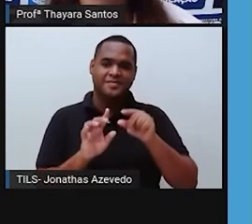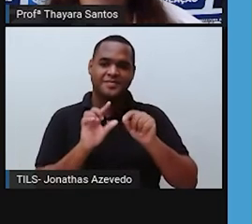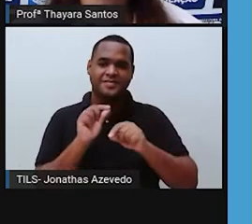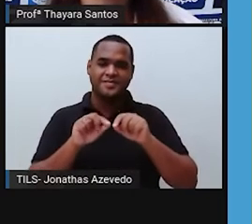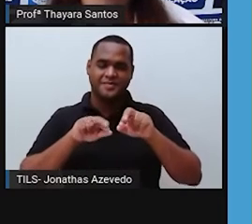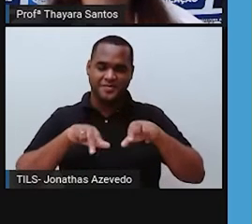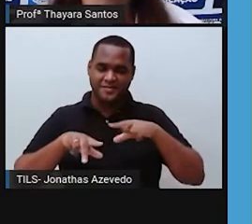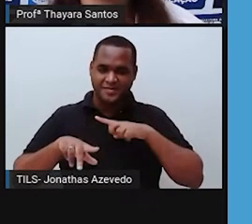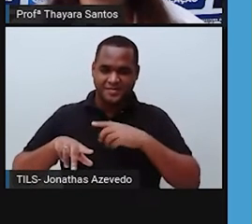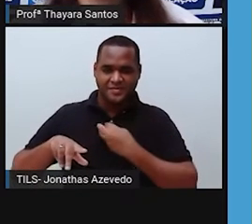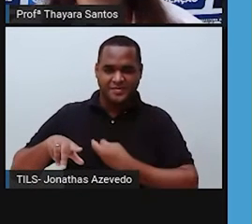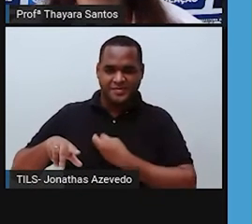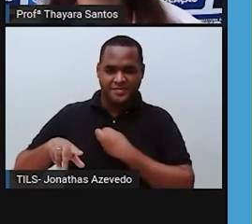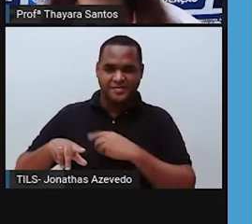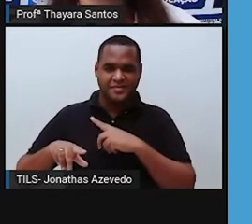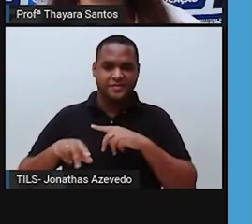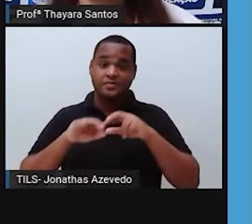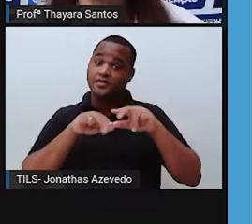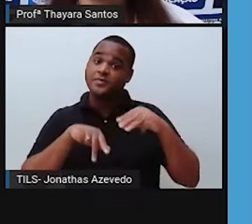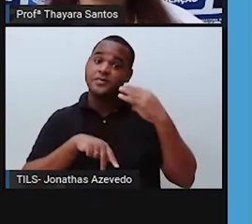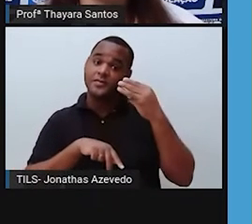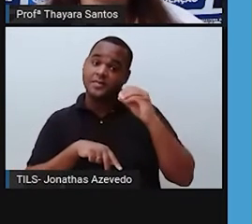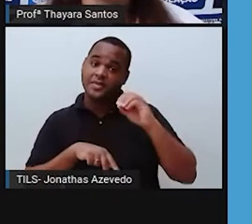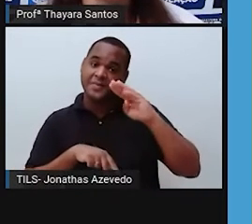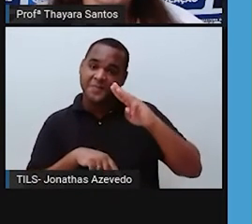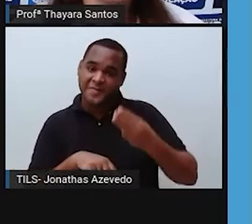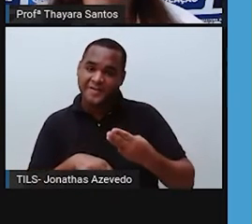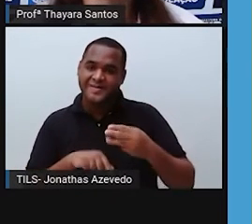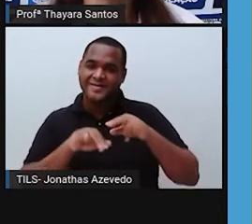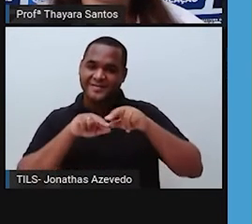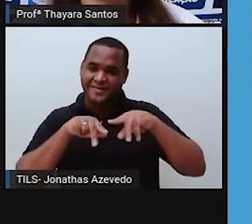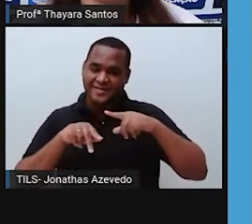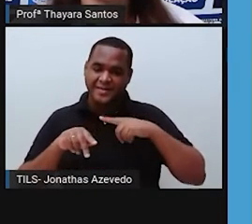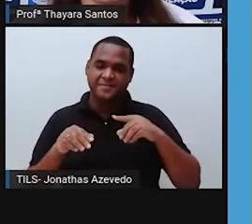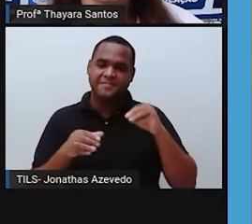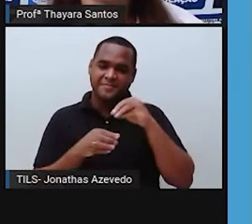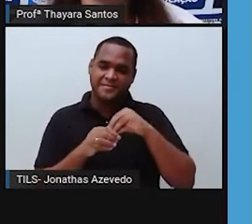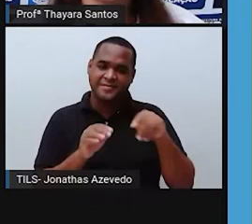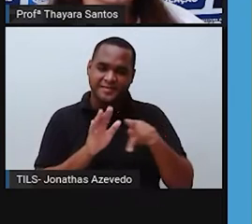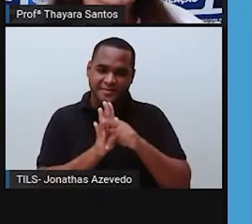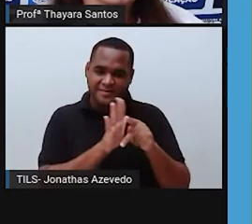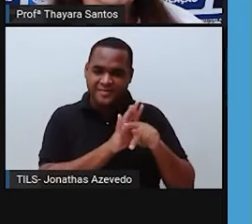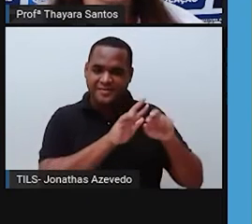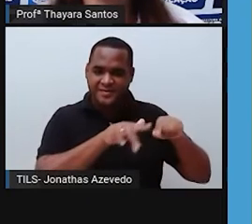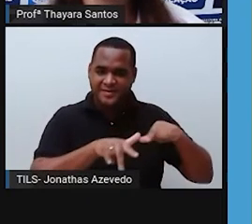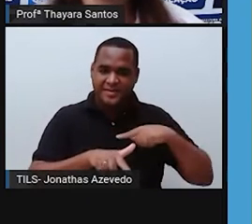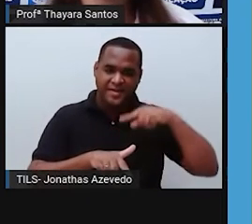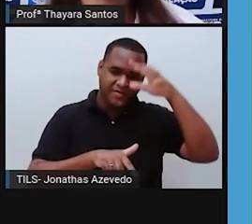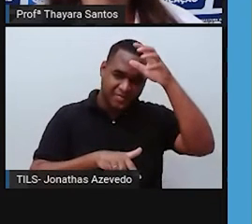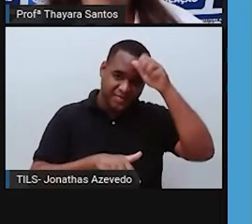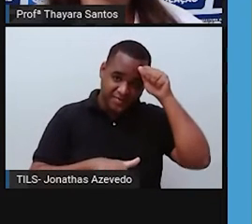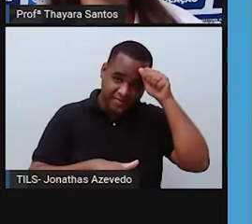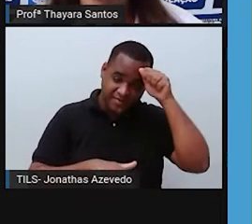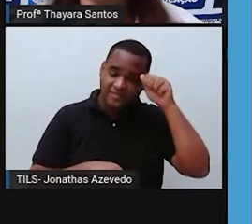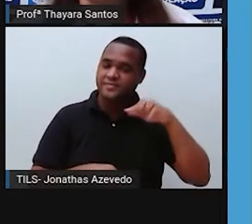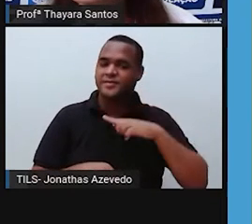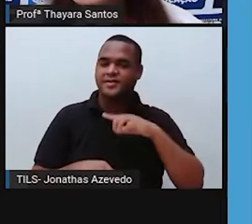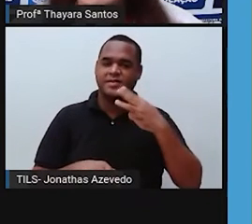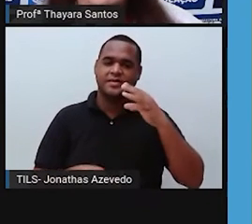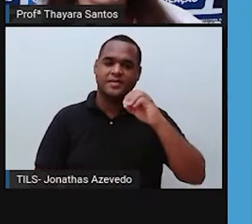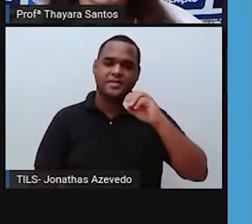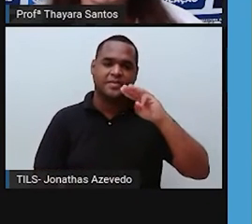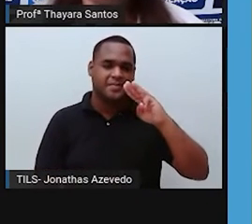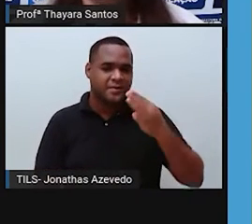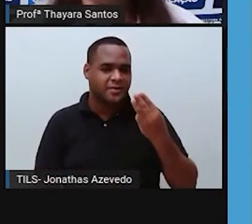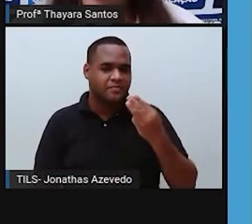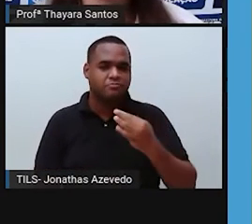estima-se que existam cerca de 30 milhões de espécies compondo a fauna Amazônica. Mas, da mesma forma, desses 30 milhões, a gente não